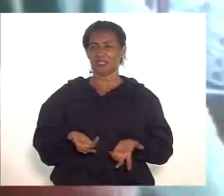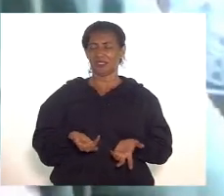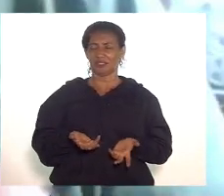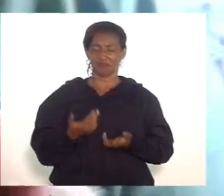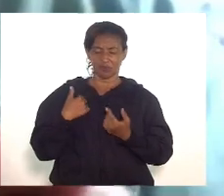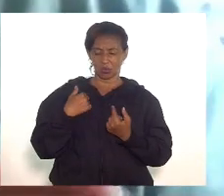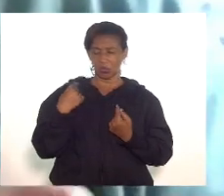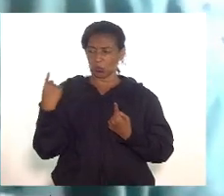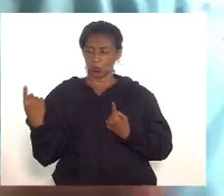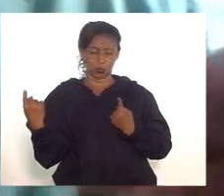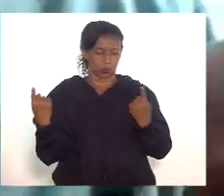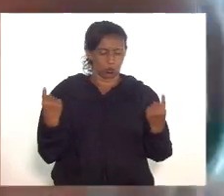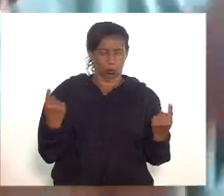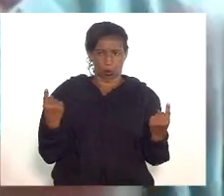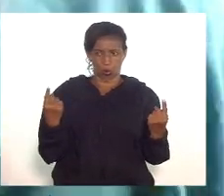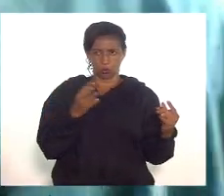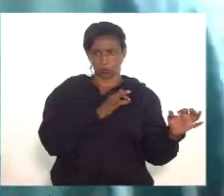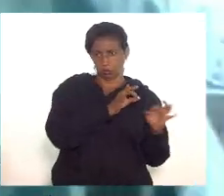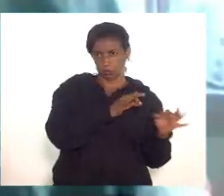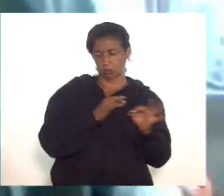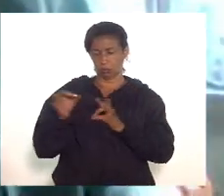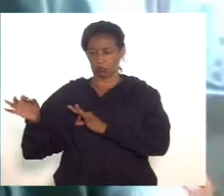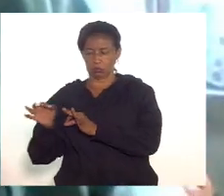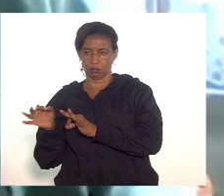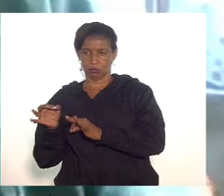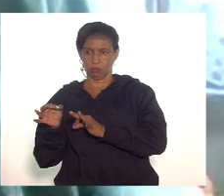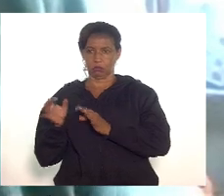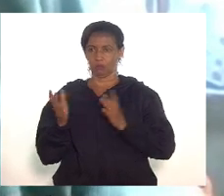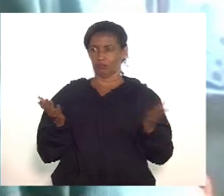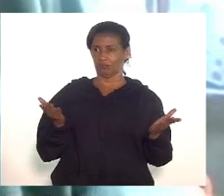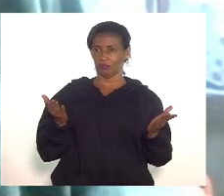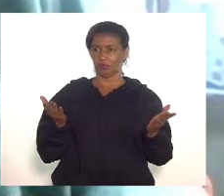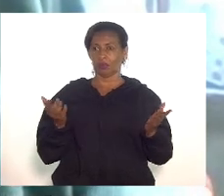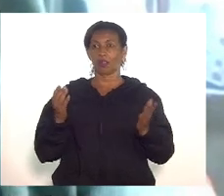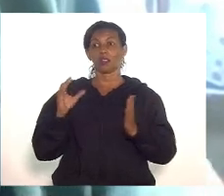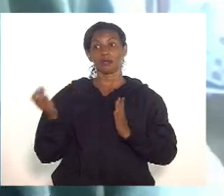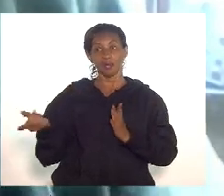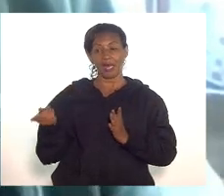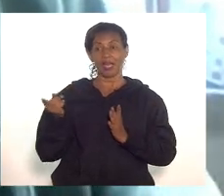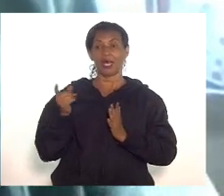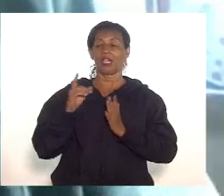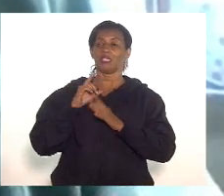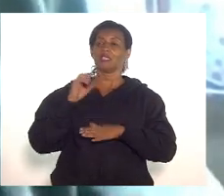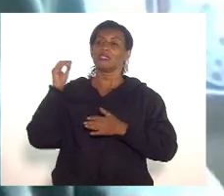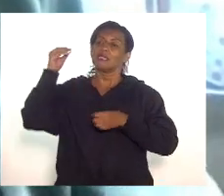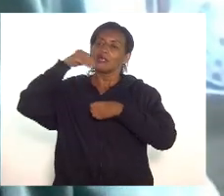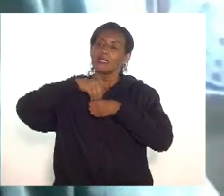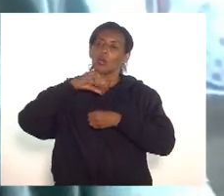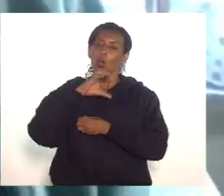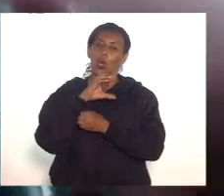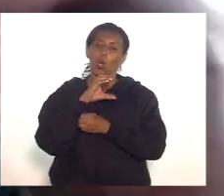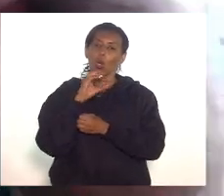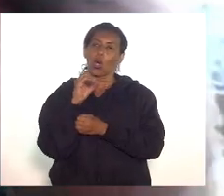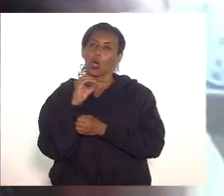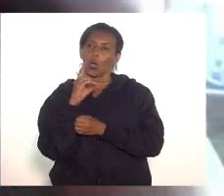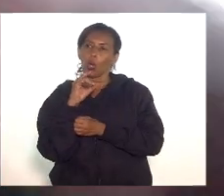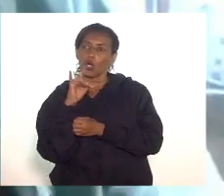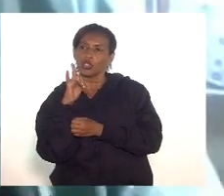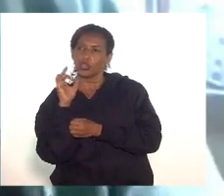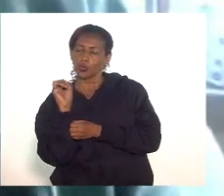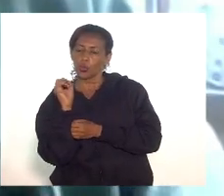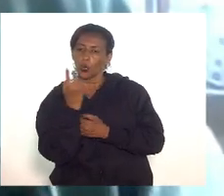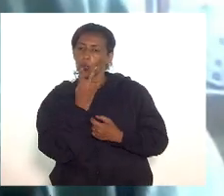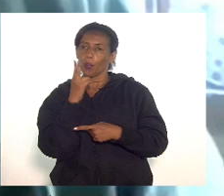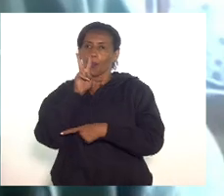tanto um quanto o outro, colocou no Código de Defesa Animal. Por que isso? Esse Código de Defesa